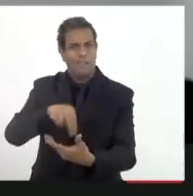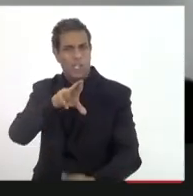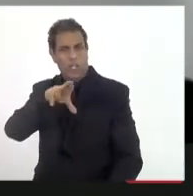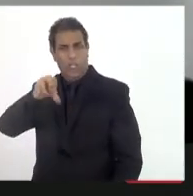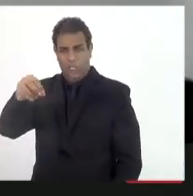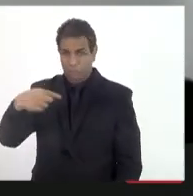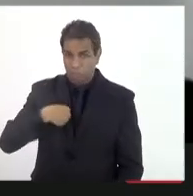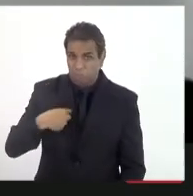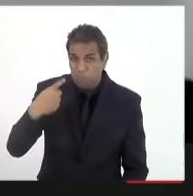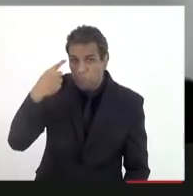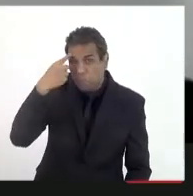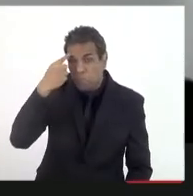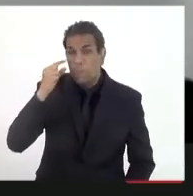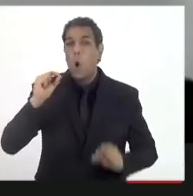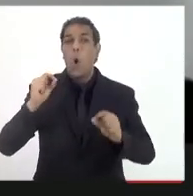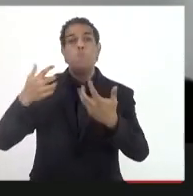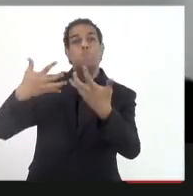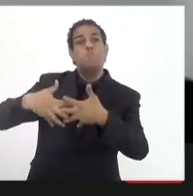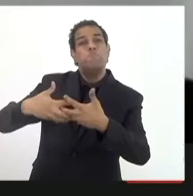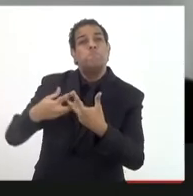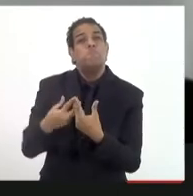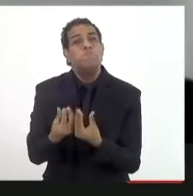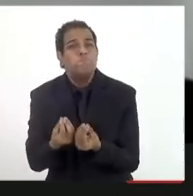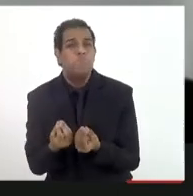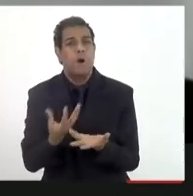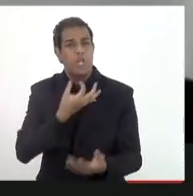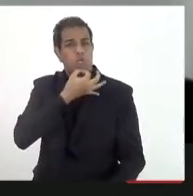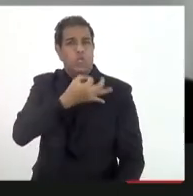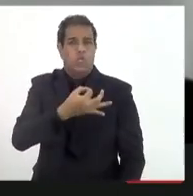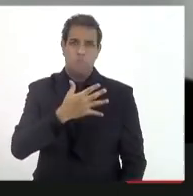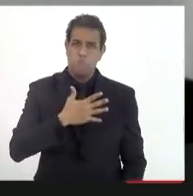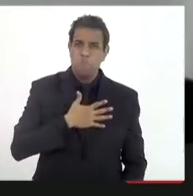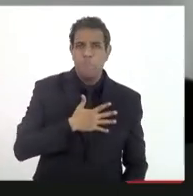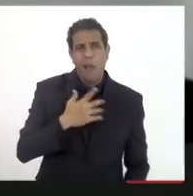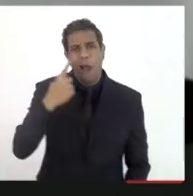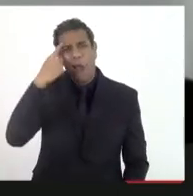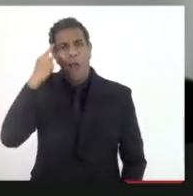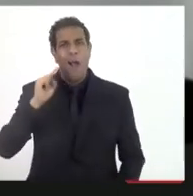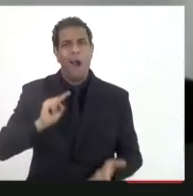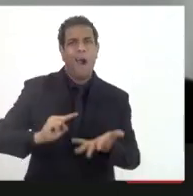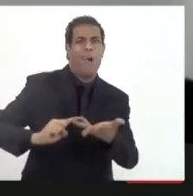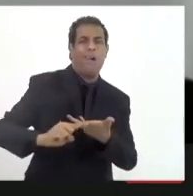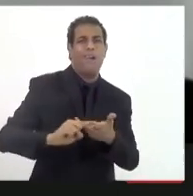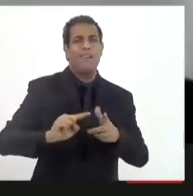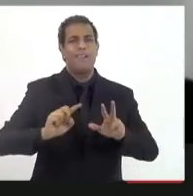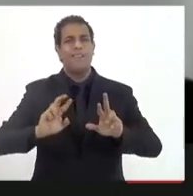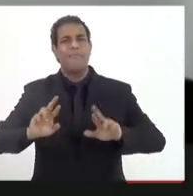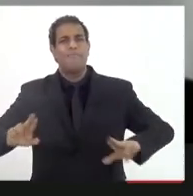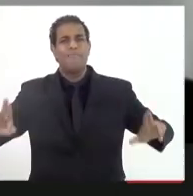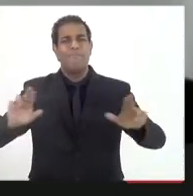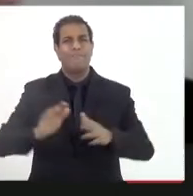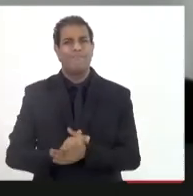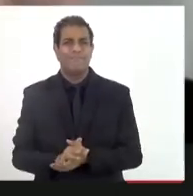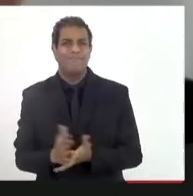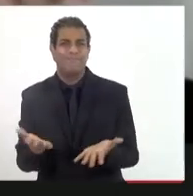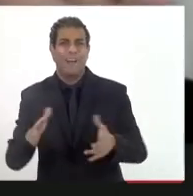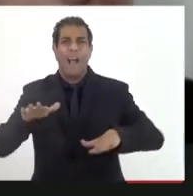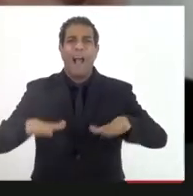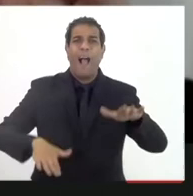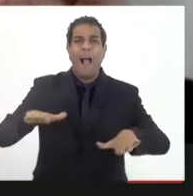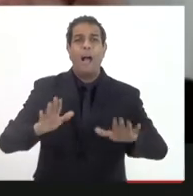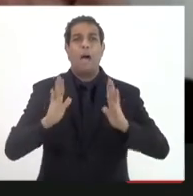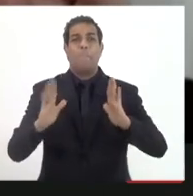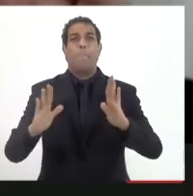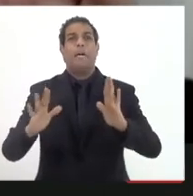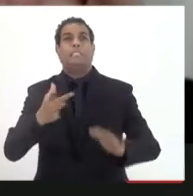eu, pelo menos, faria uma menção algo assim, exceto em período de calamidade